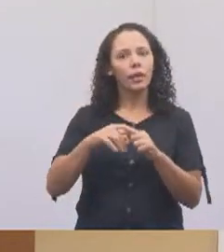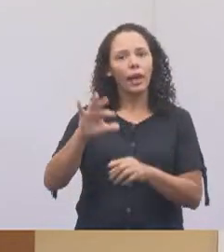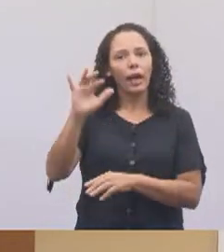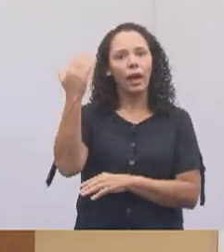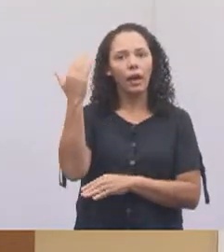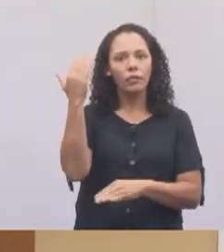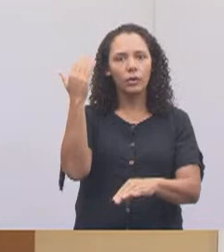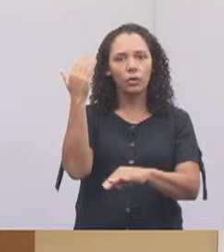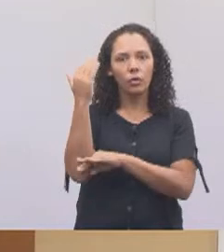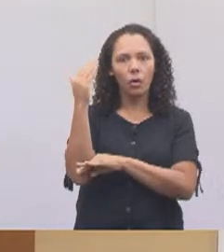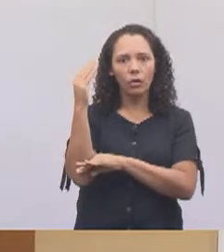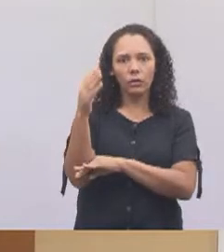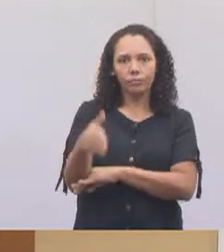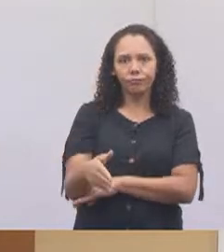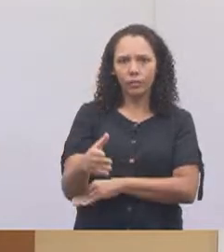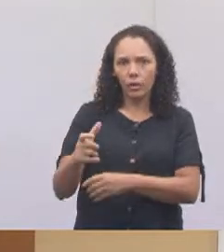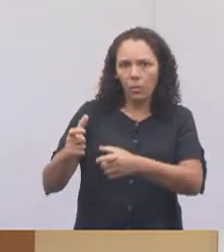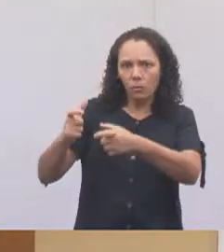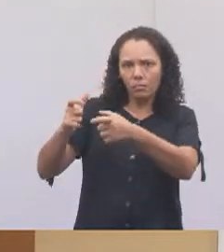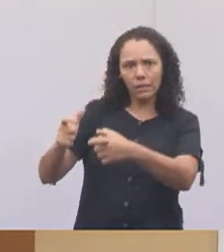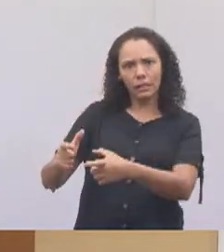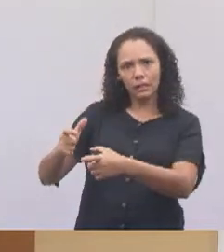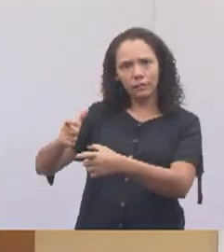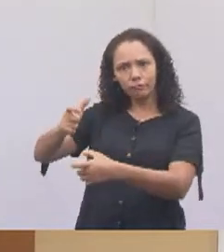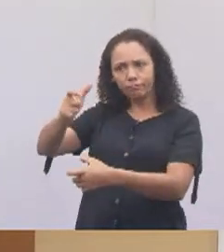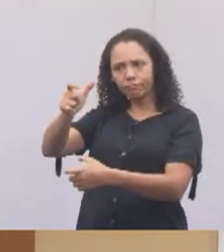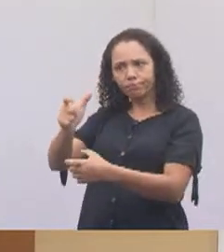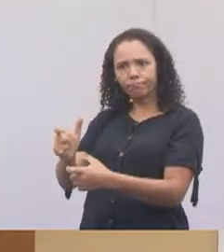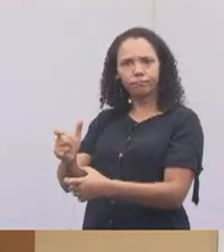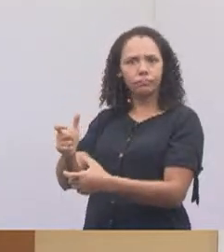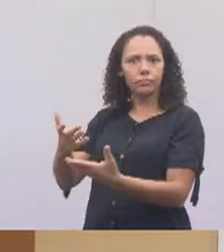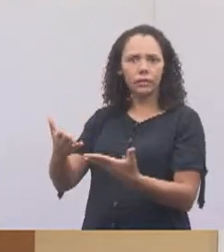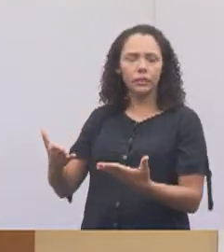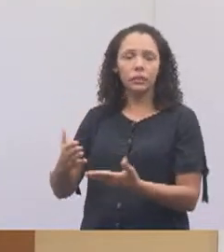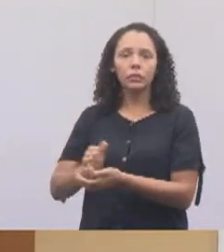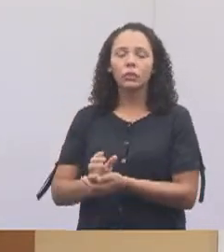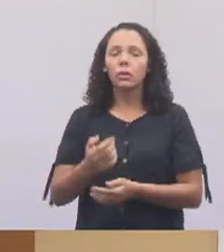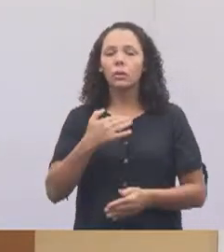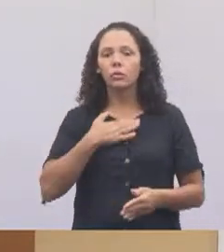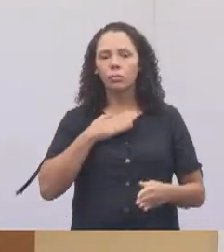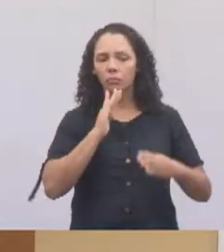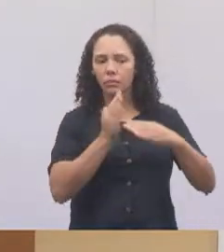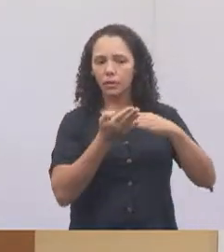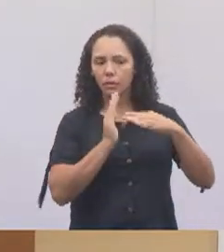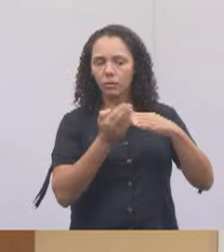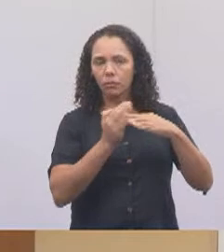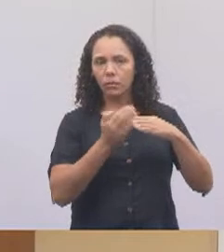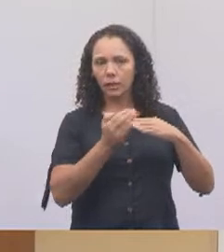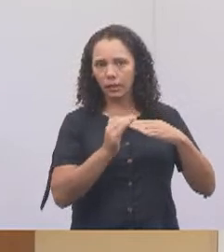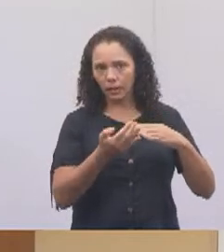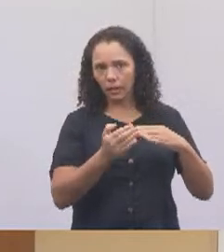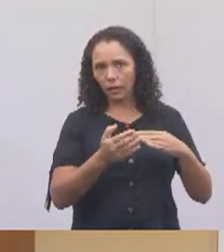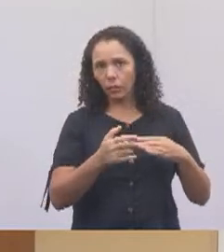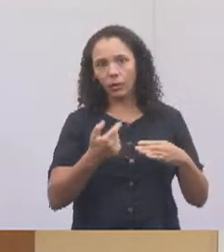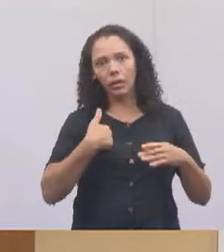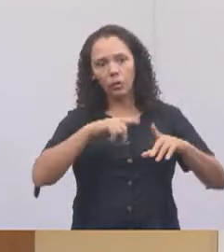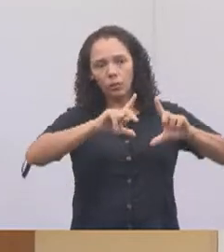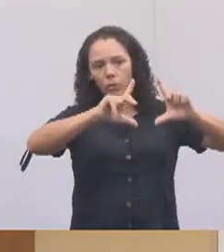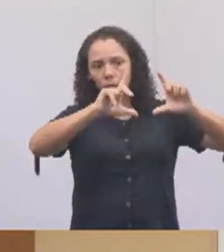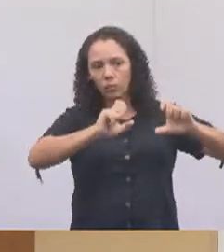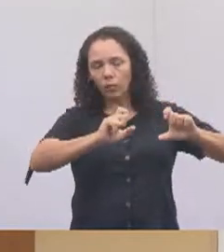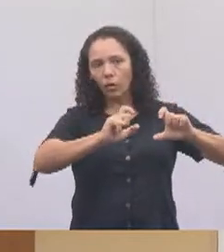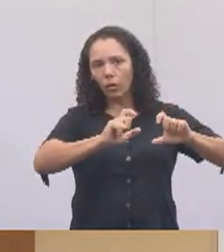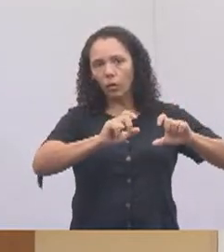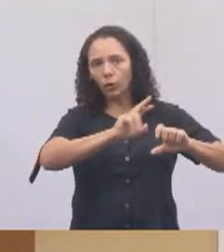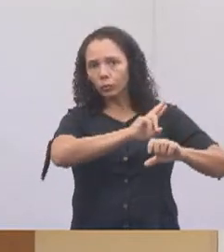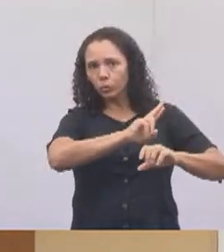cidade. Só lá no Jardim Santa Maria e Parque Brasil, que é onde eu moro, eu tirei foto, peguei o